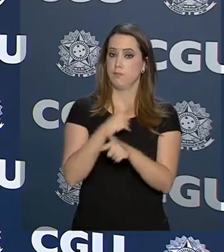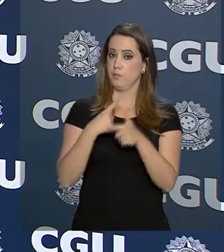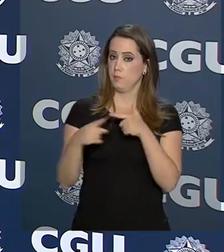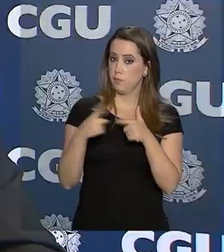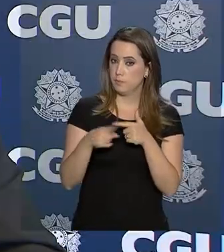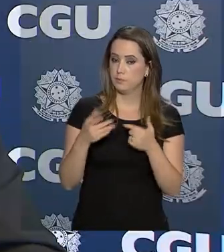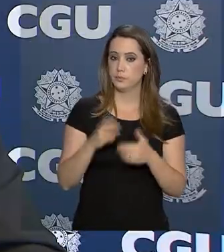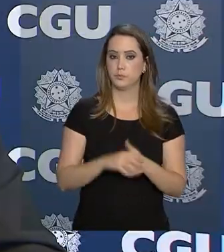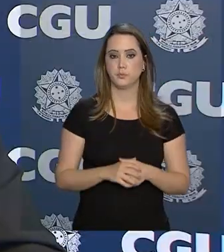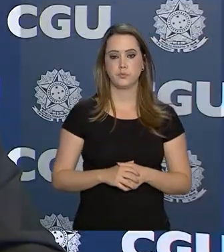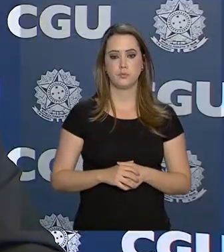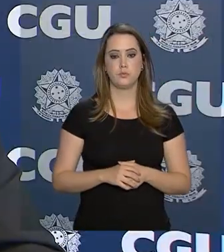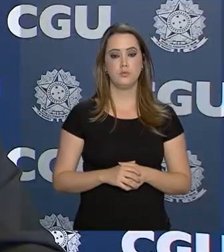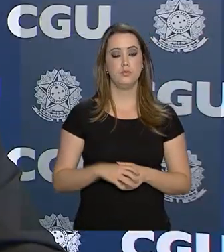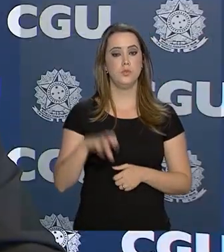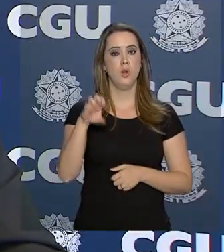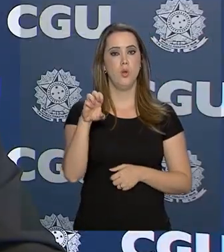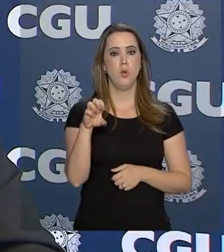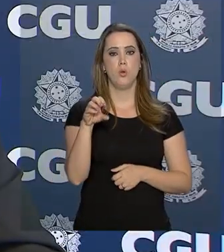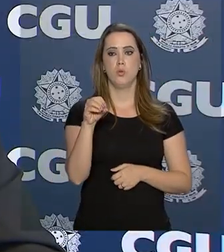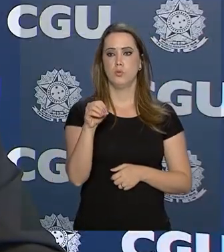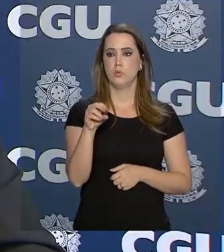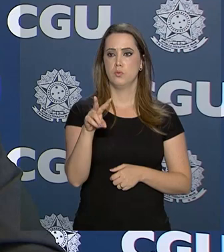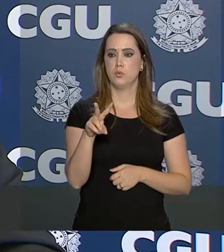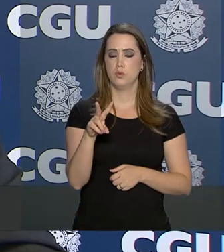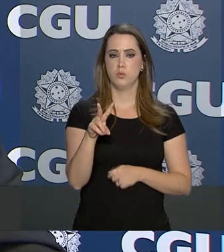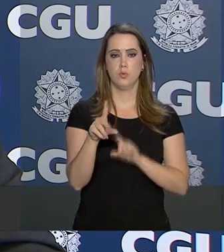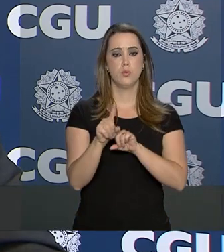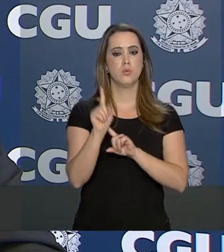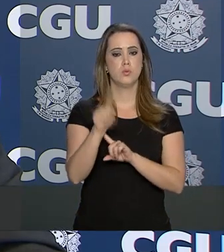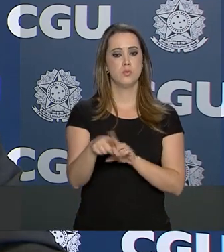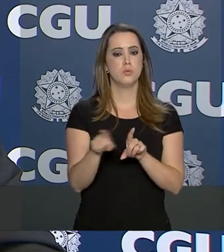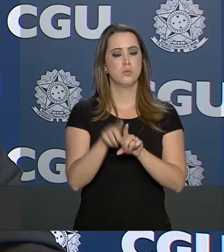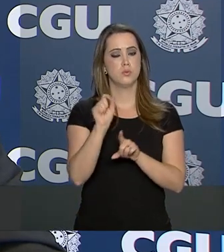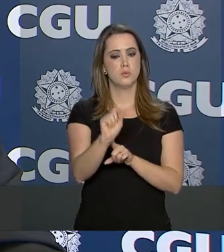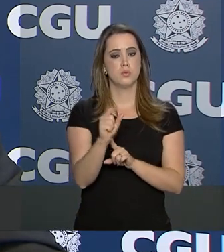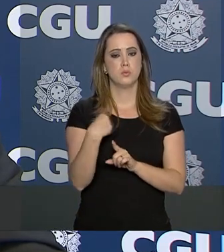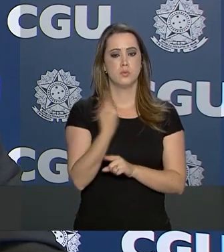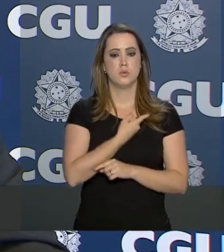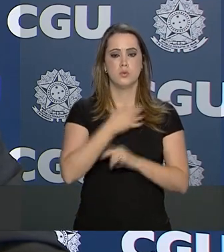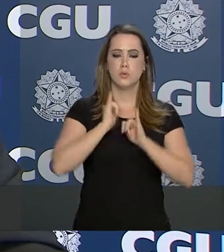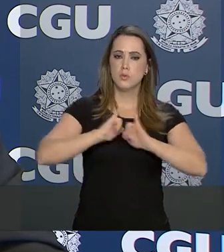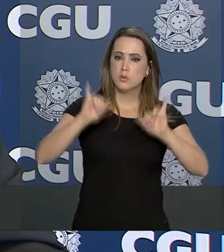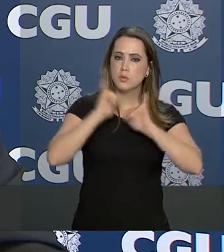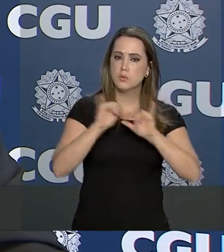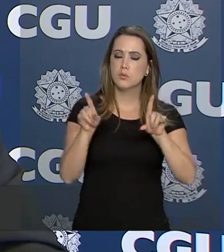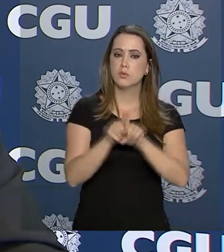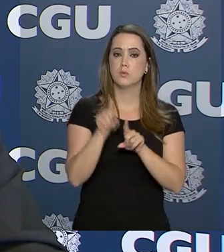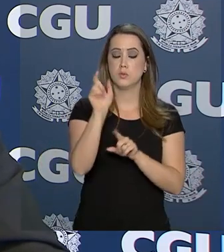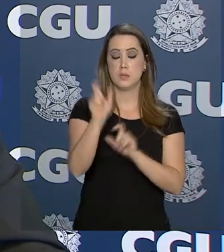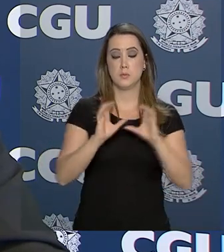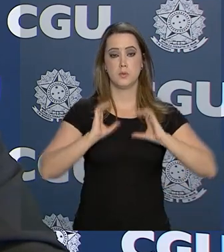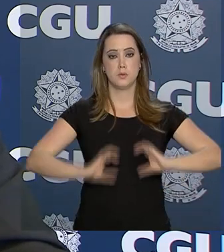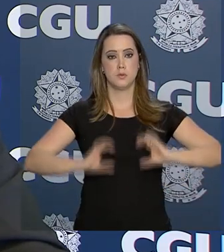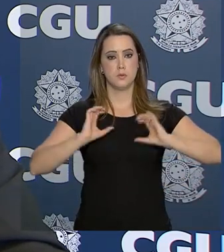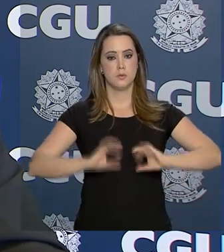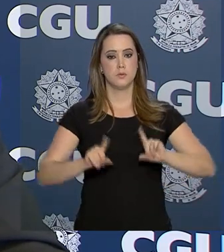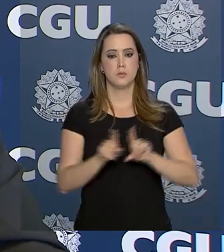manifestação. O EOUVE é o nosso instrumento eletrônico de atendimento às manifestações do cidadão.